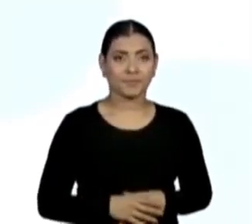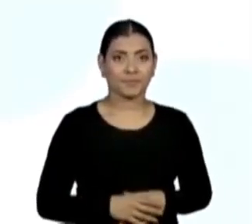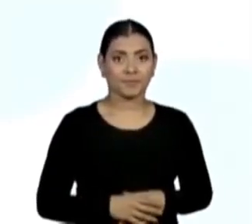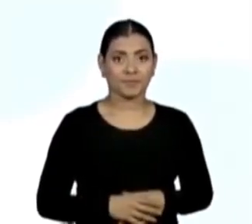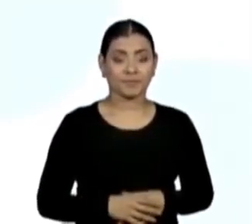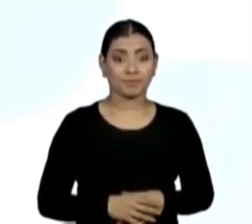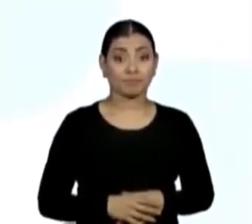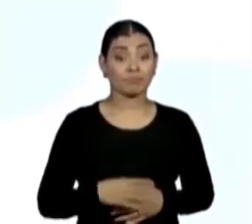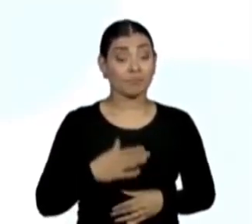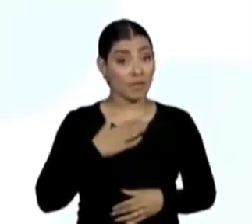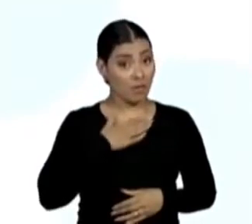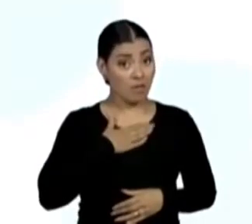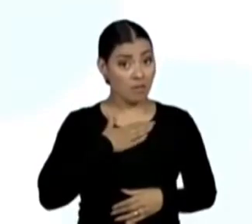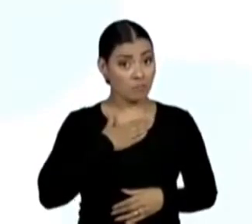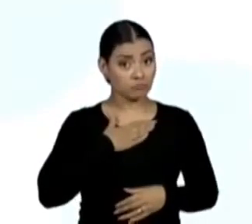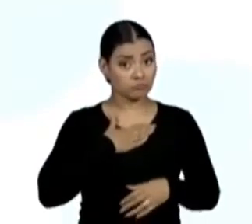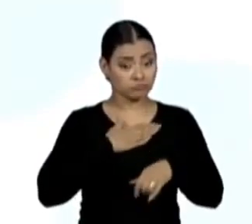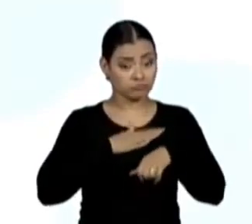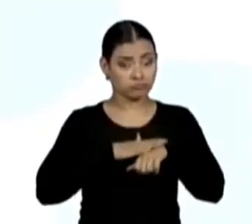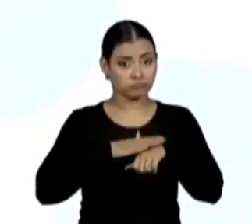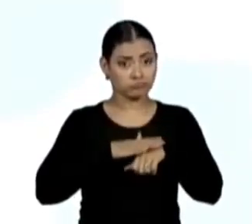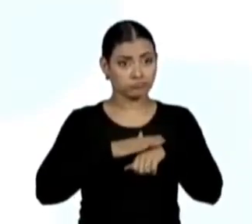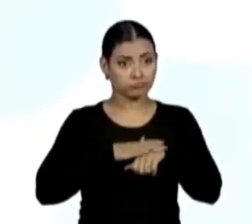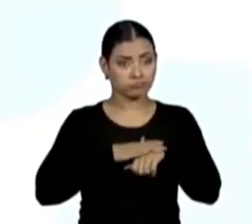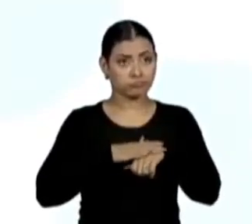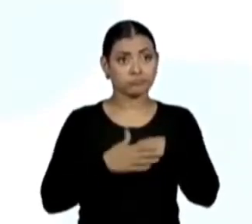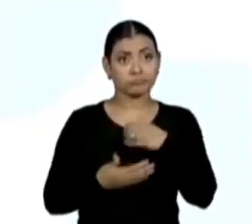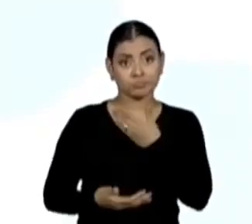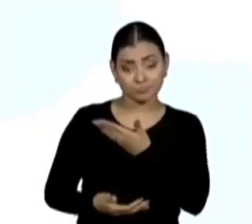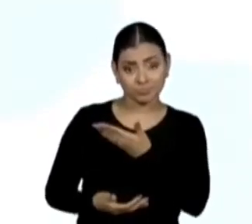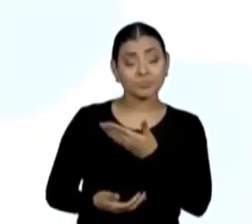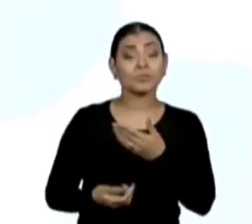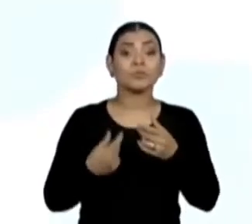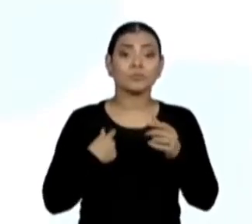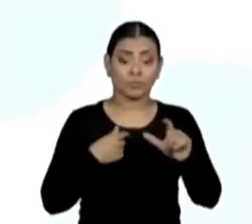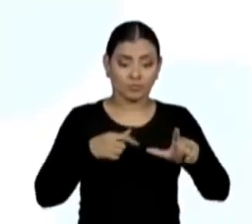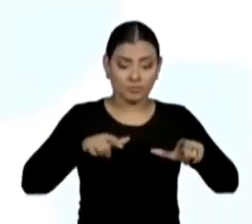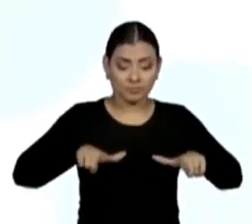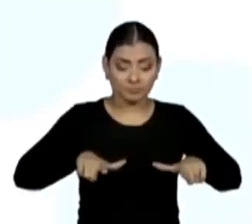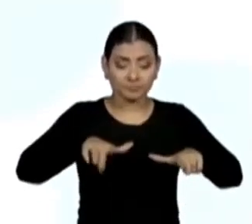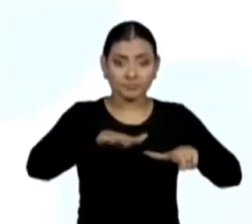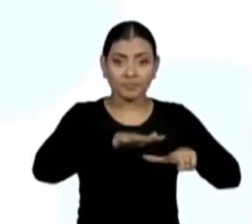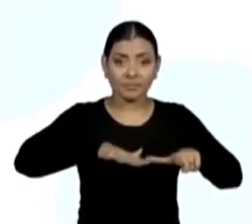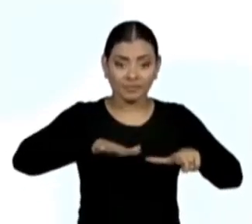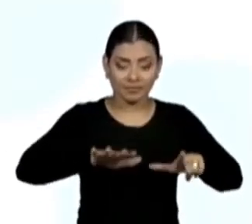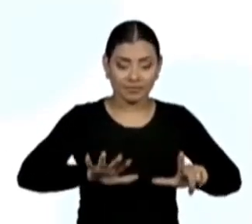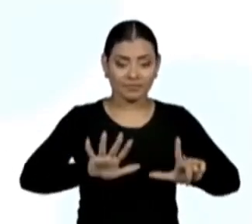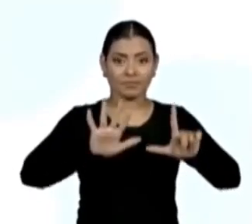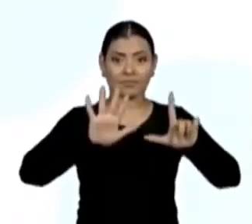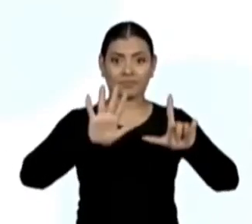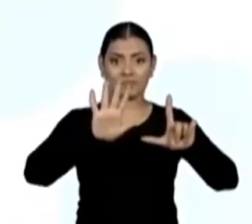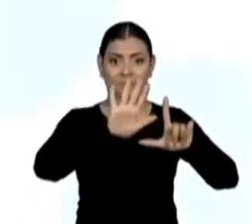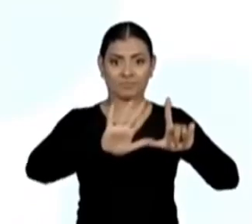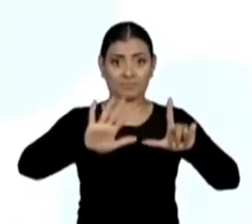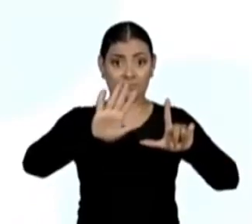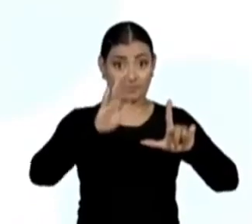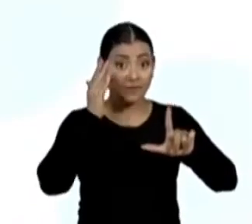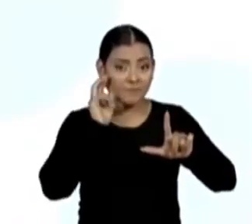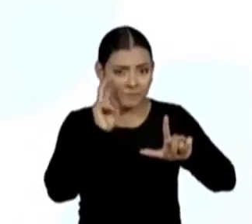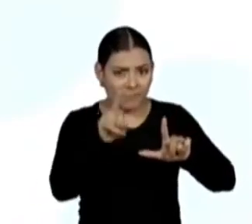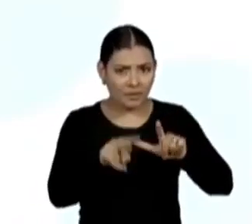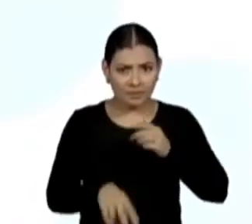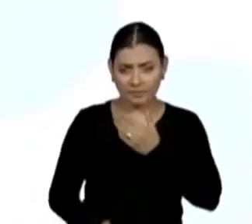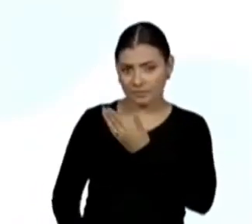E eu vou registrar aqui, os polígonos das faces, vou desenhar, observem,